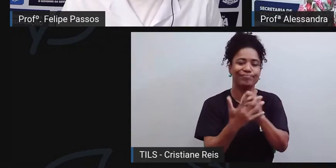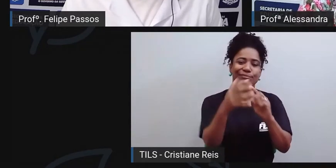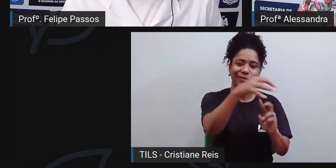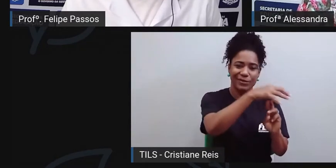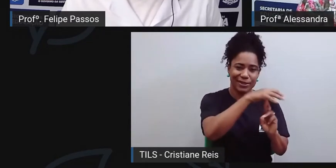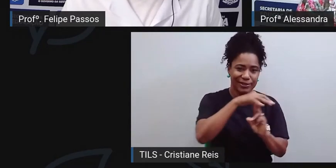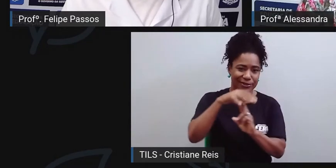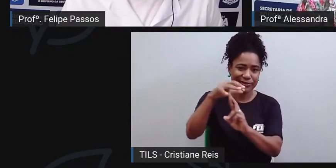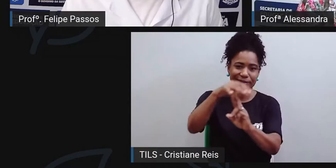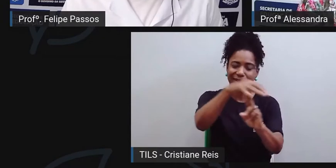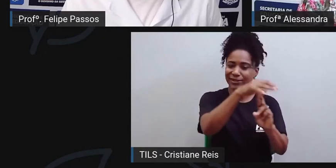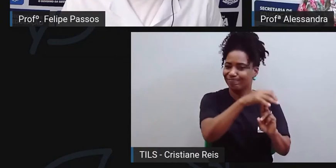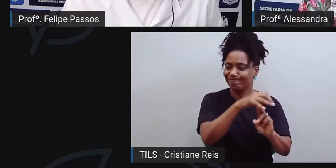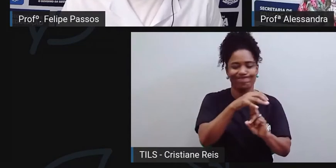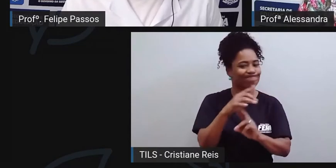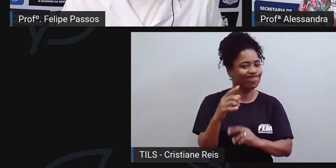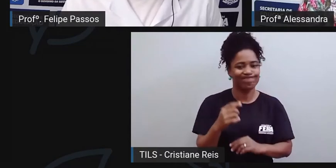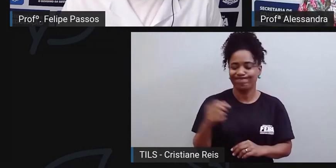presenciais